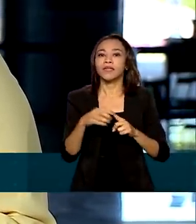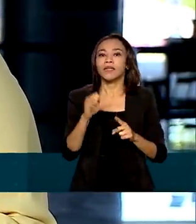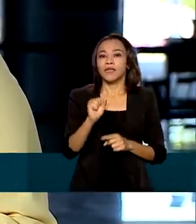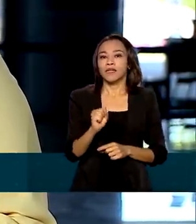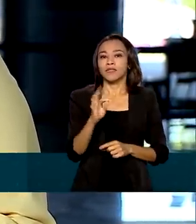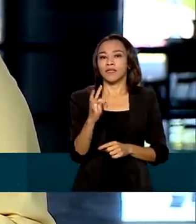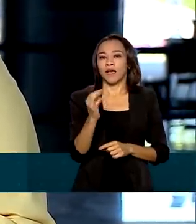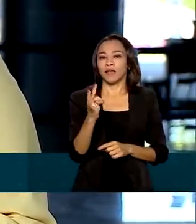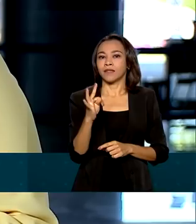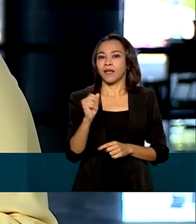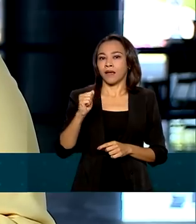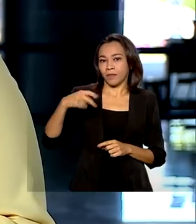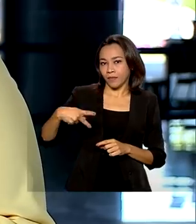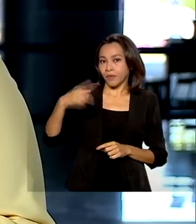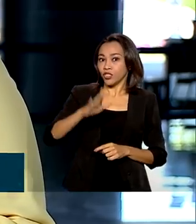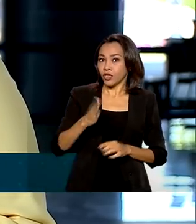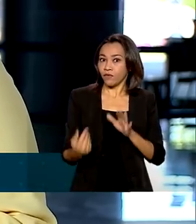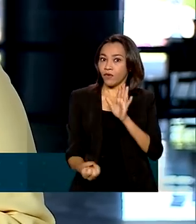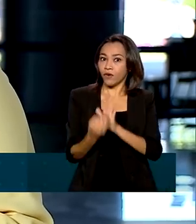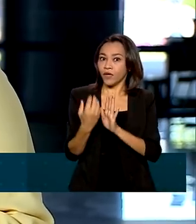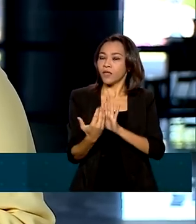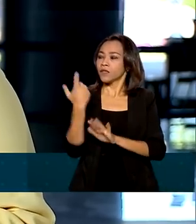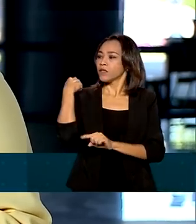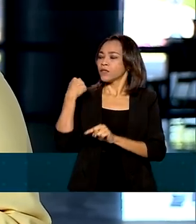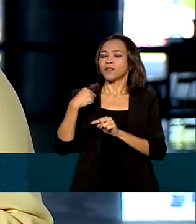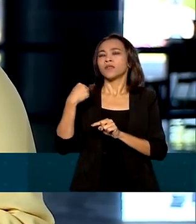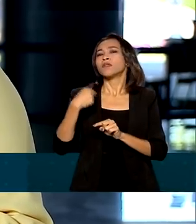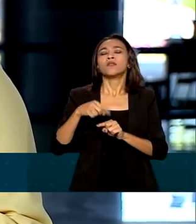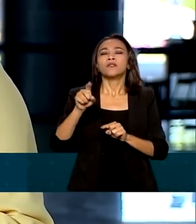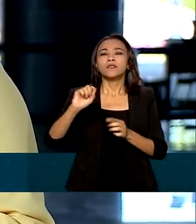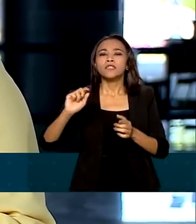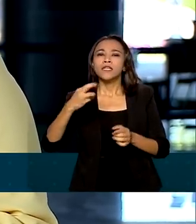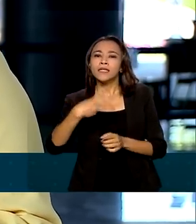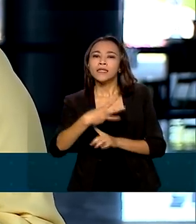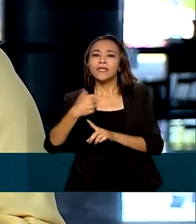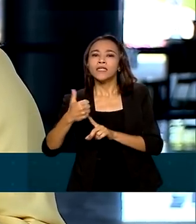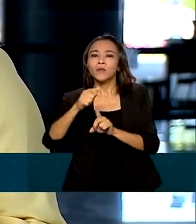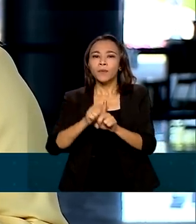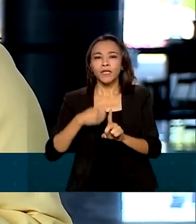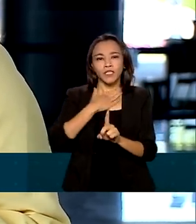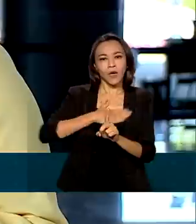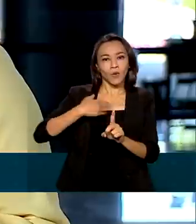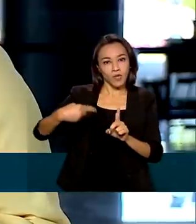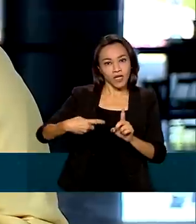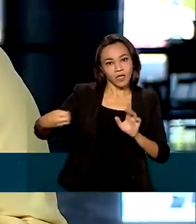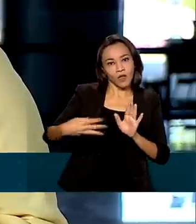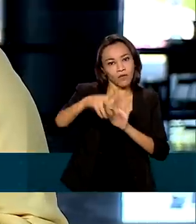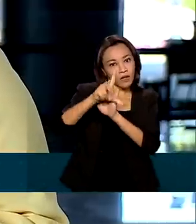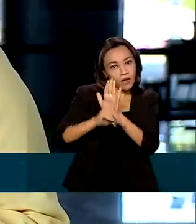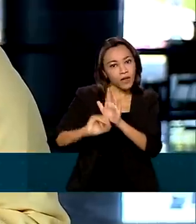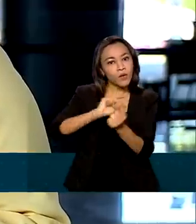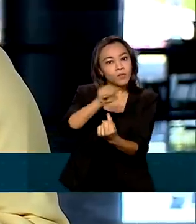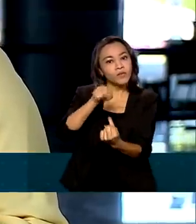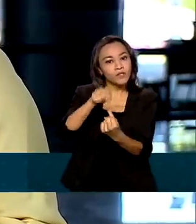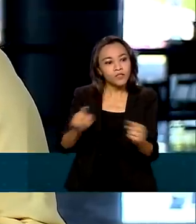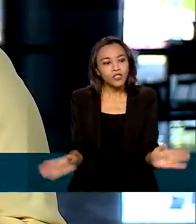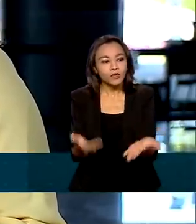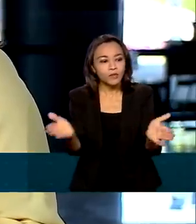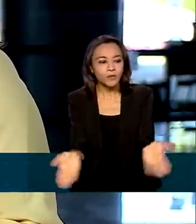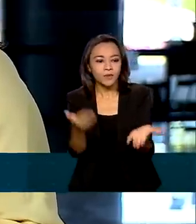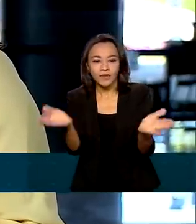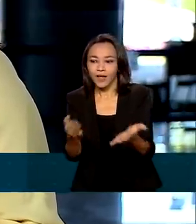presidente Jair Bolsonaro. E entrou em vigor agora, dia 31 de agosto. A nova lei pretende estimular o setor,